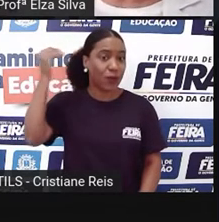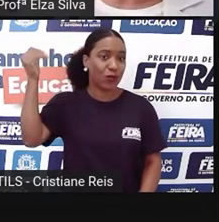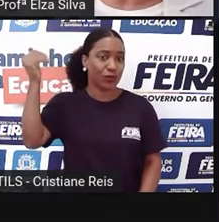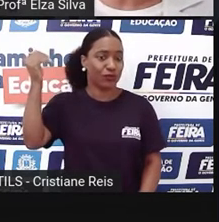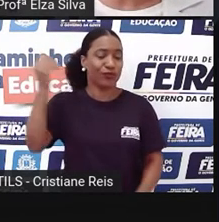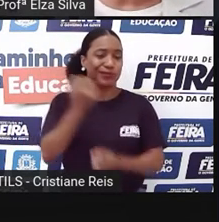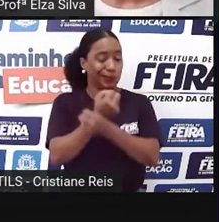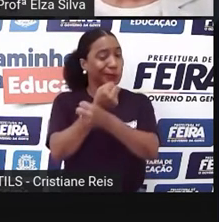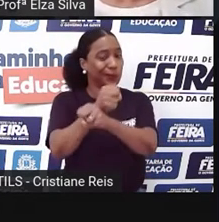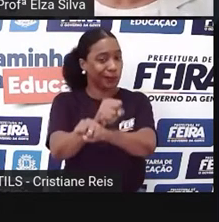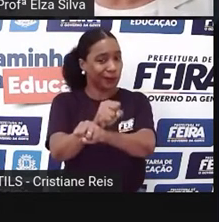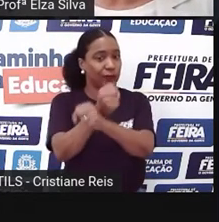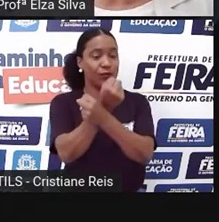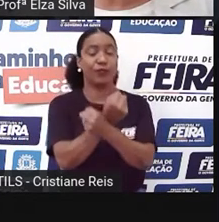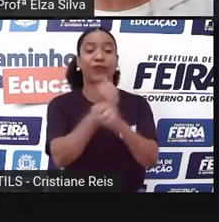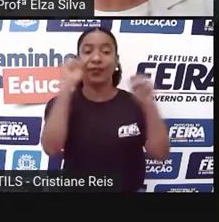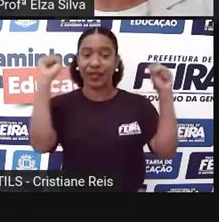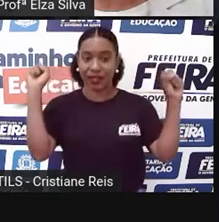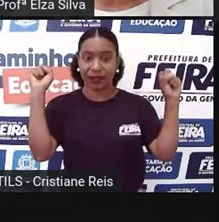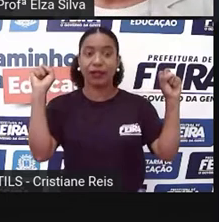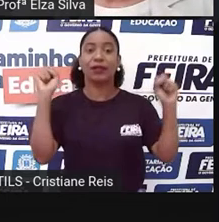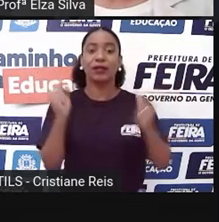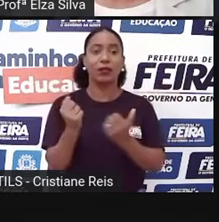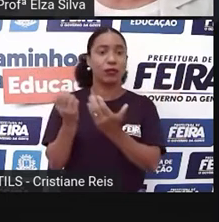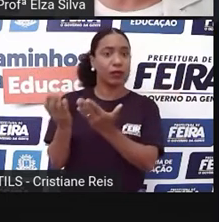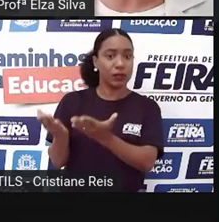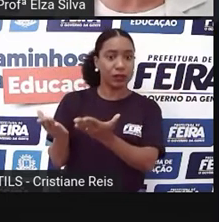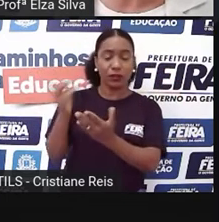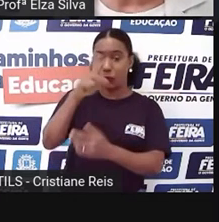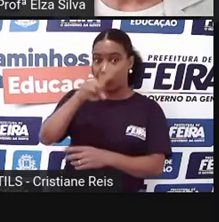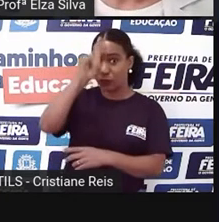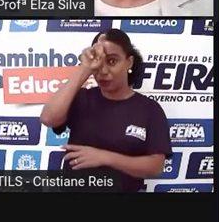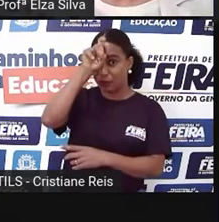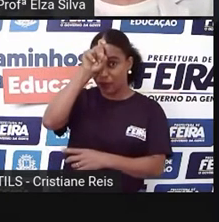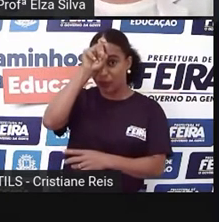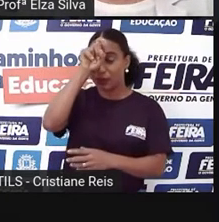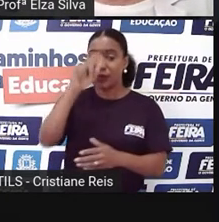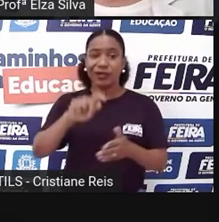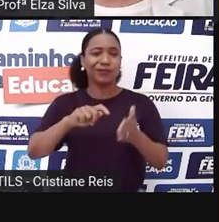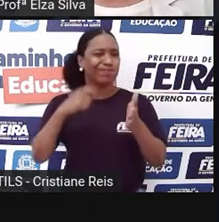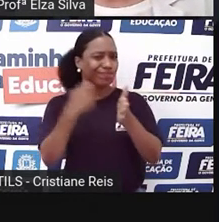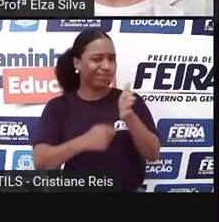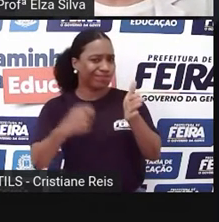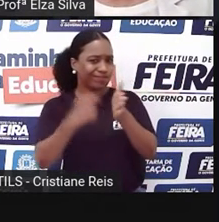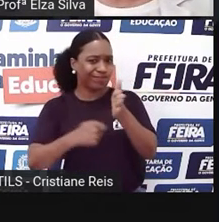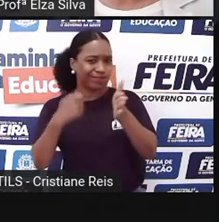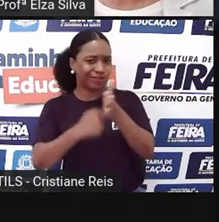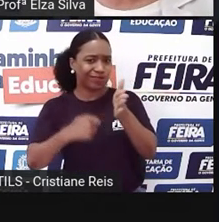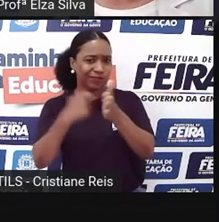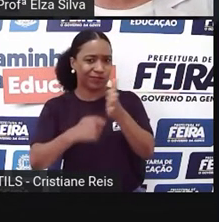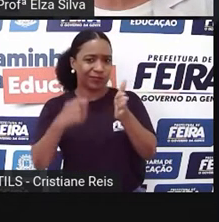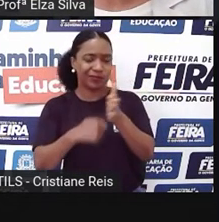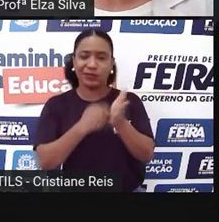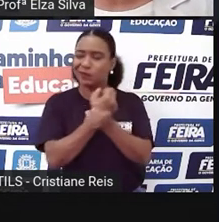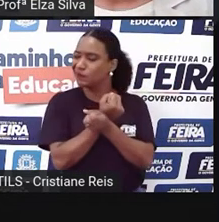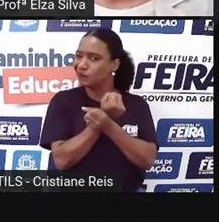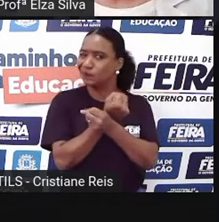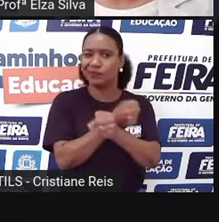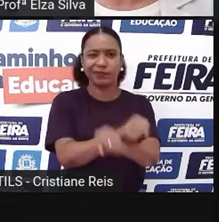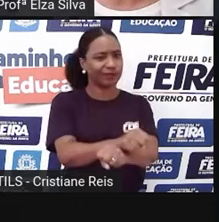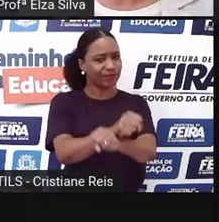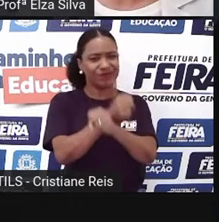a resistência de nós brasileiros justamente a essa situação de escravização